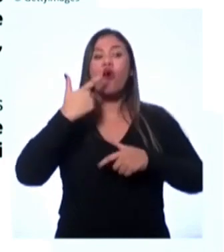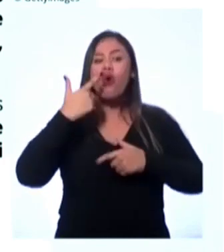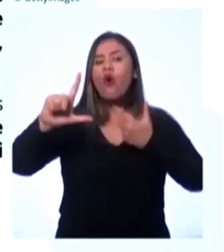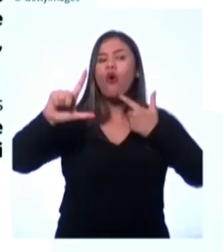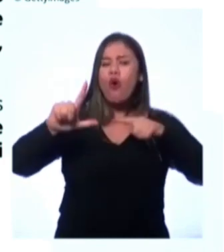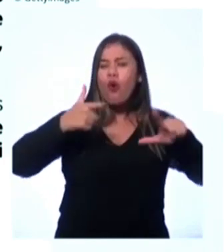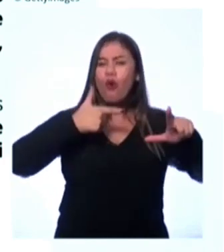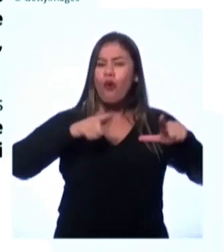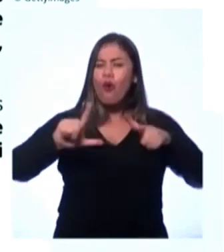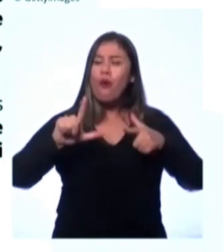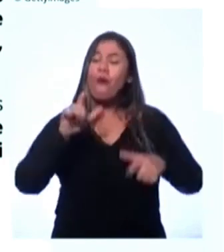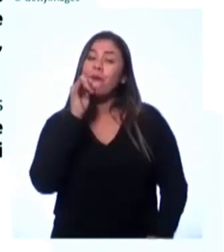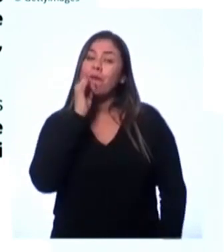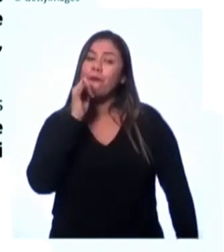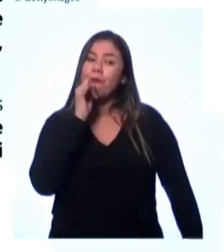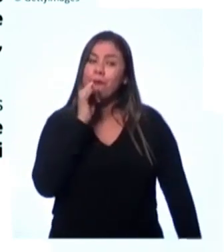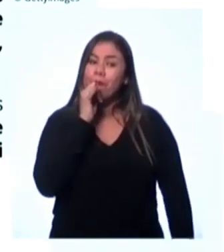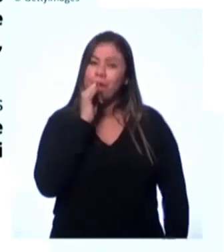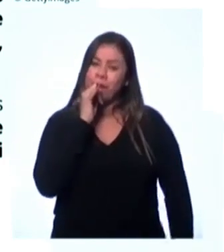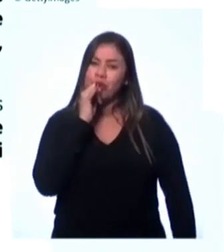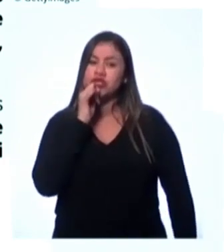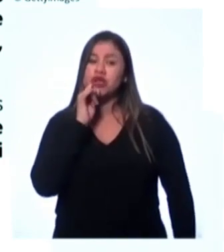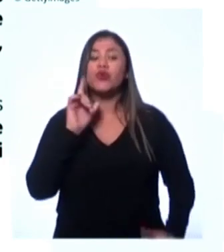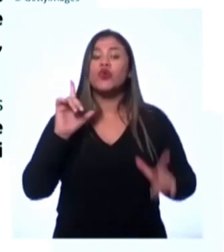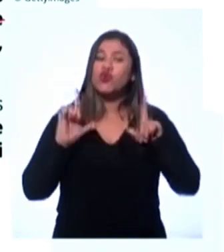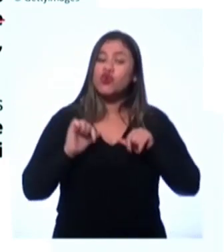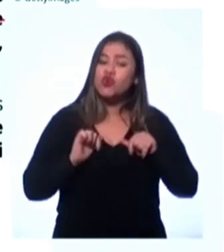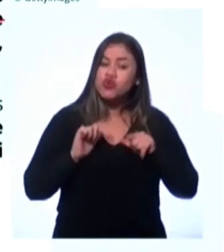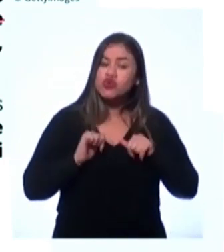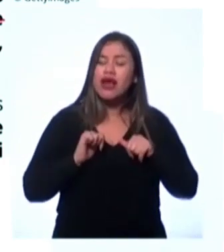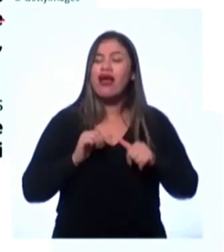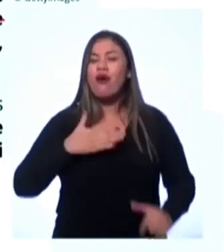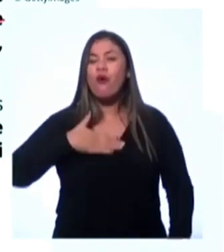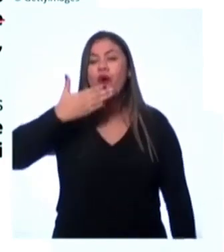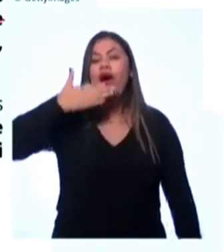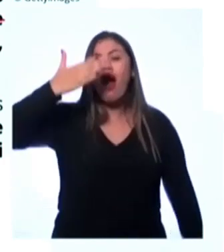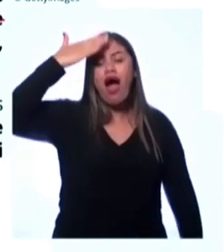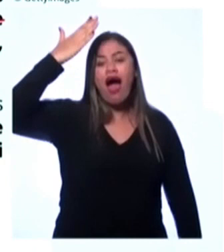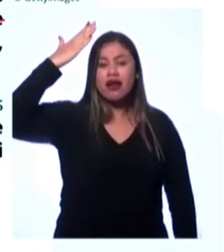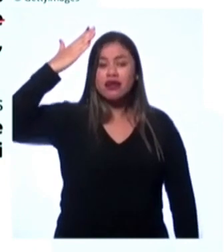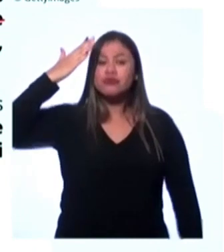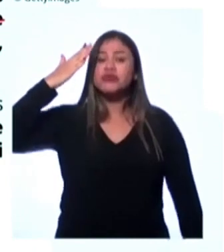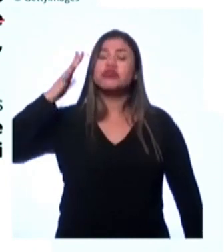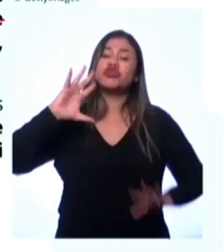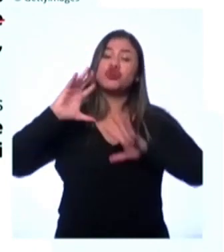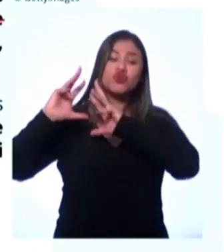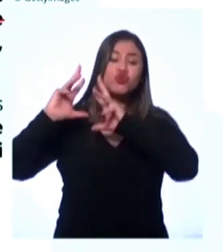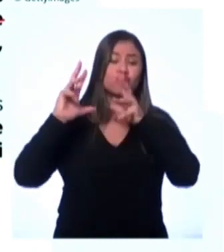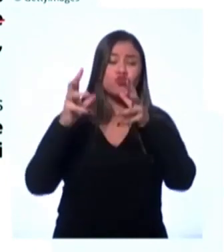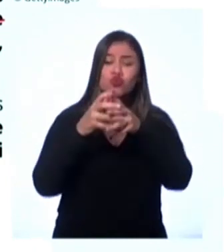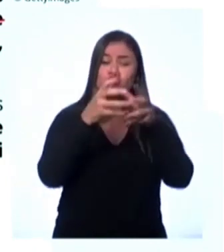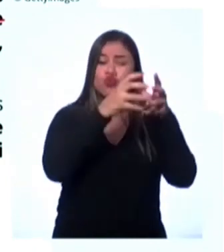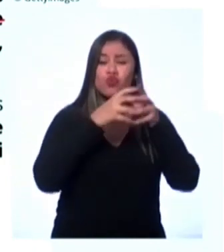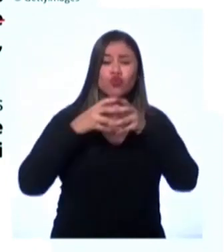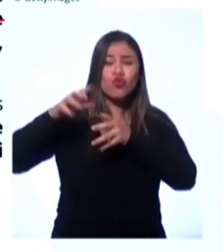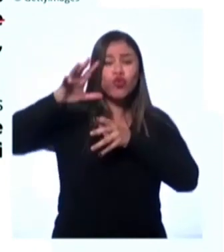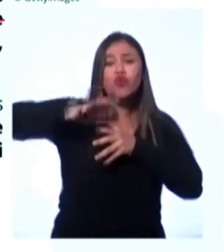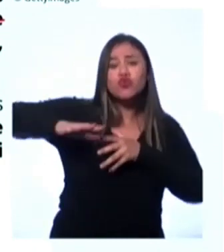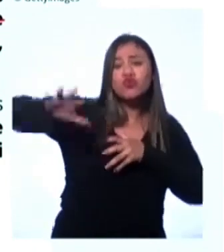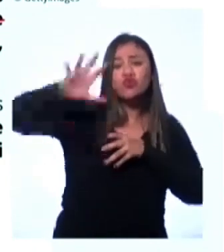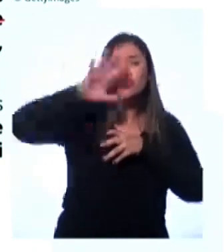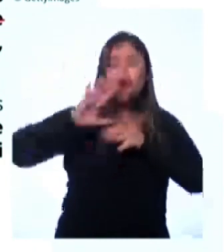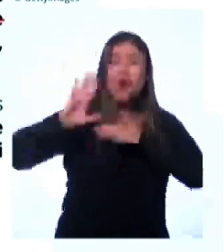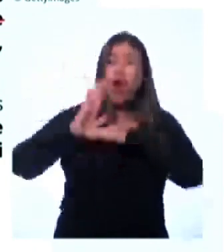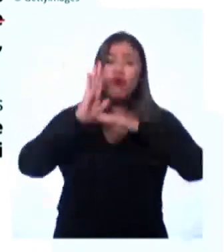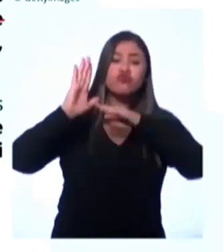como os judeus, os árabes e todos os outros povos que contribuíram para a